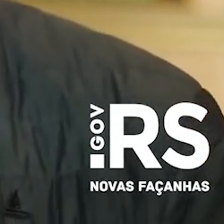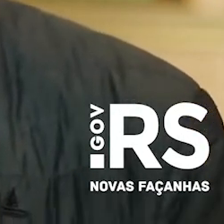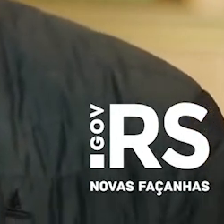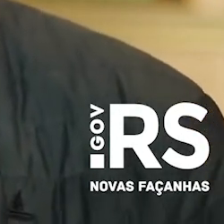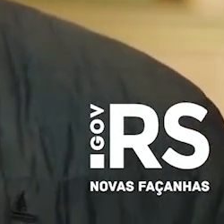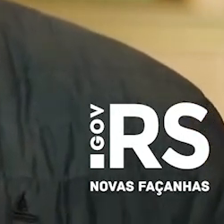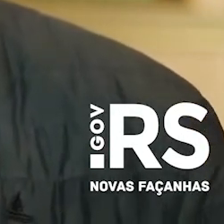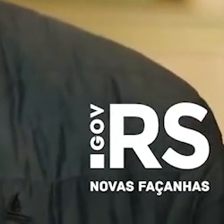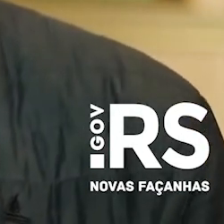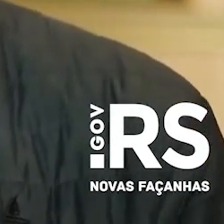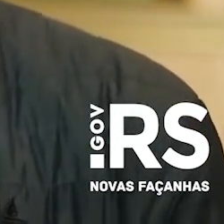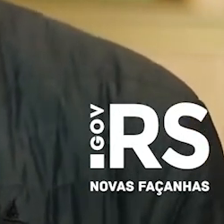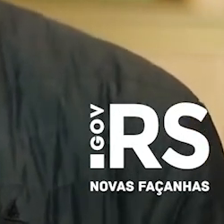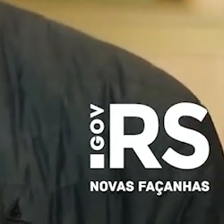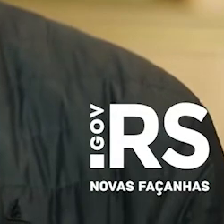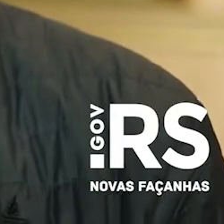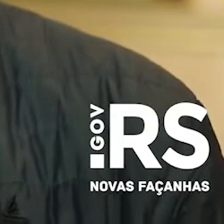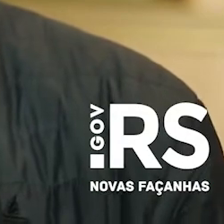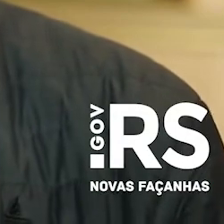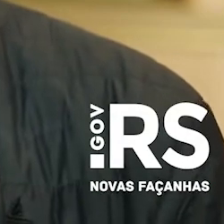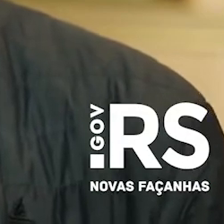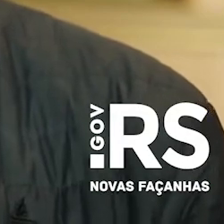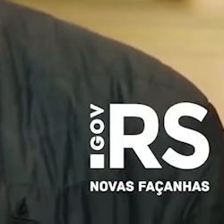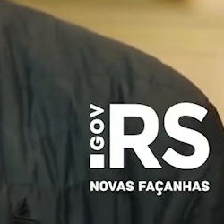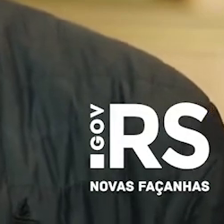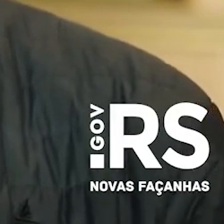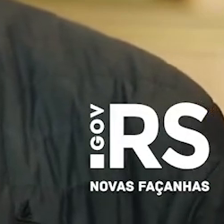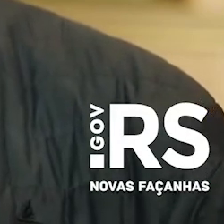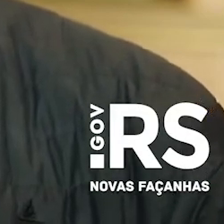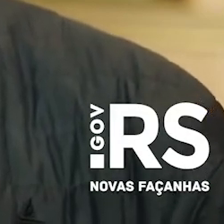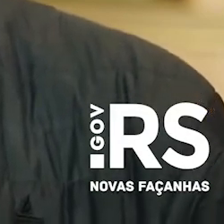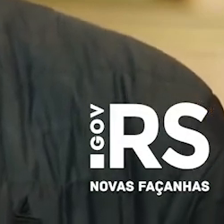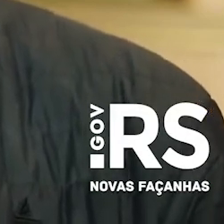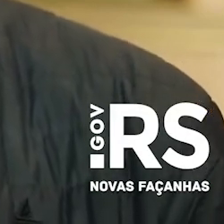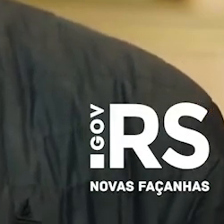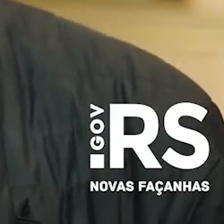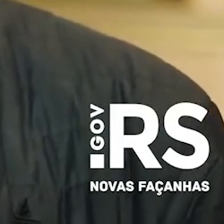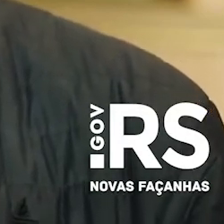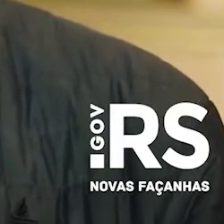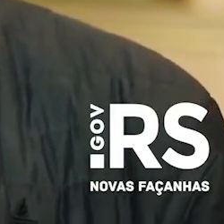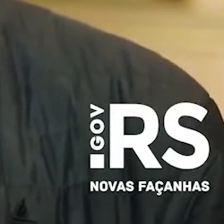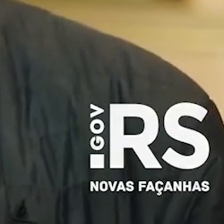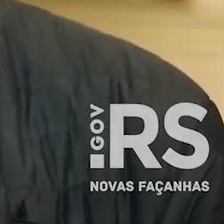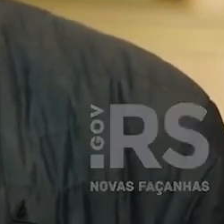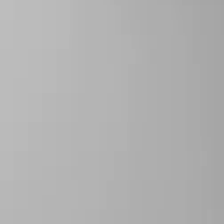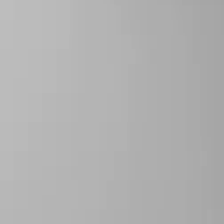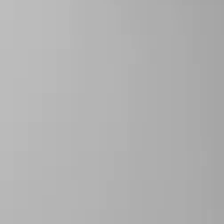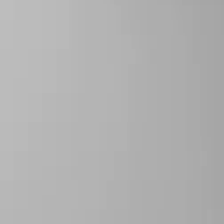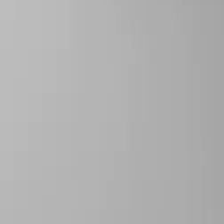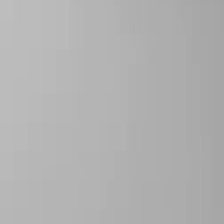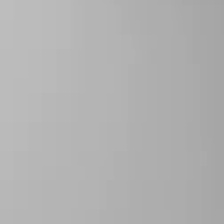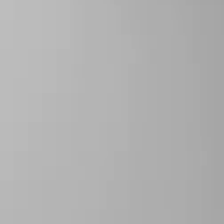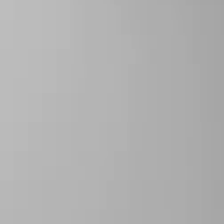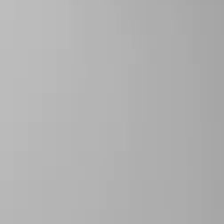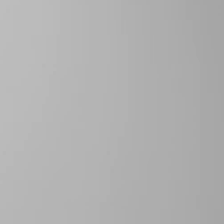do próprio carro já ser uma barreira para a transmissão das gotículas no dia a dia no trânsito.